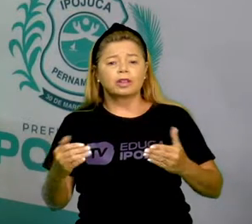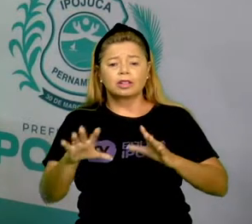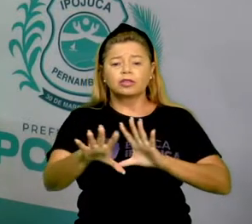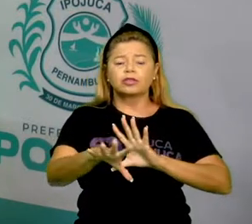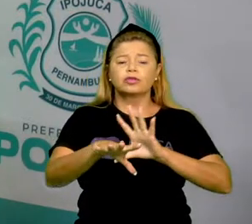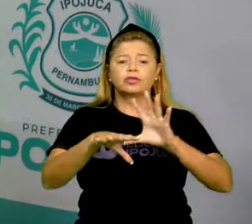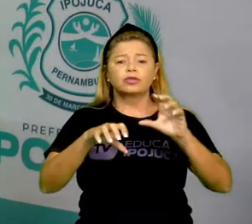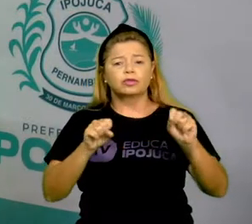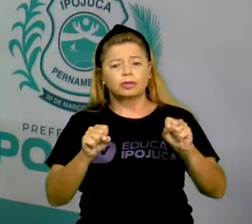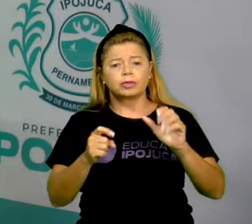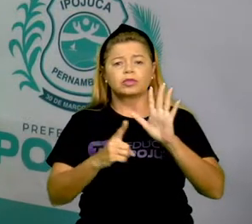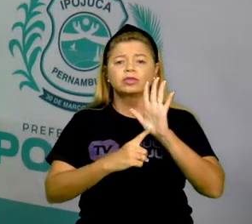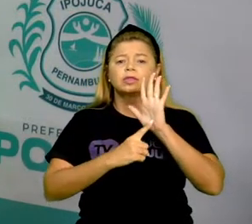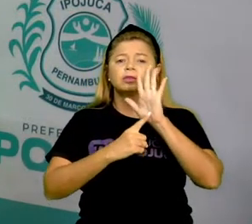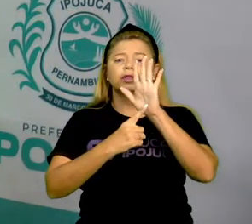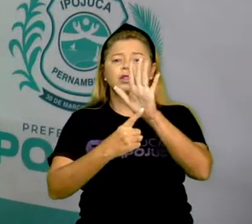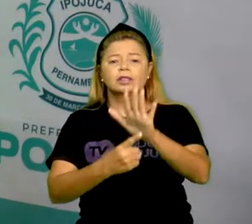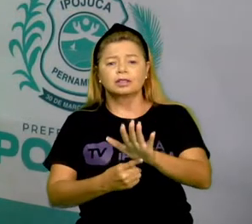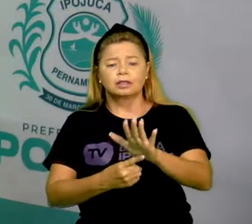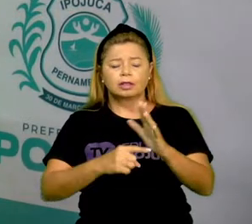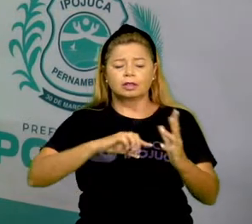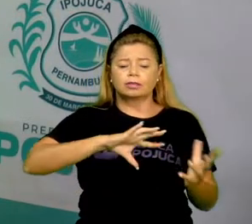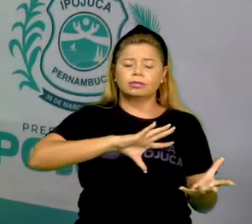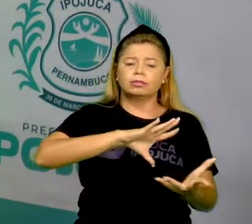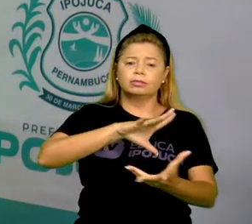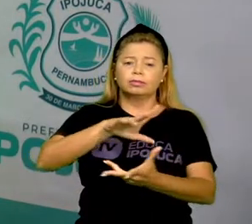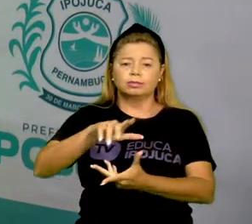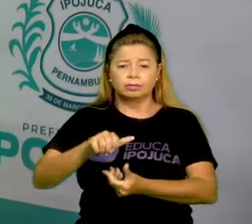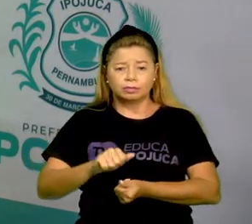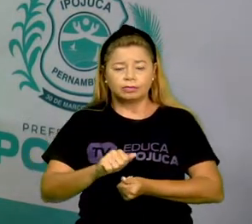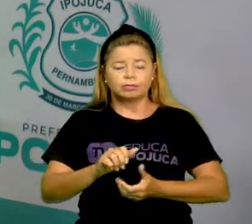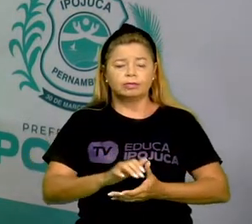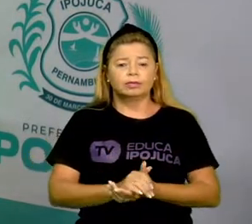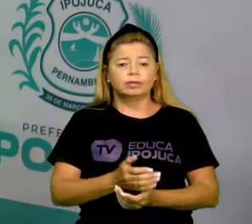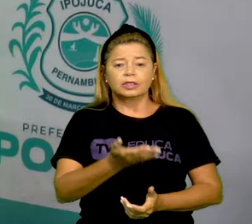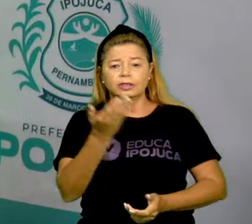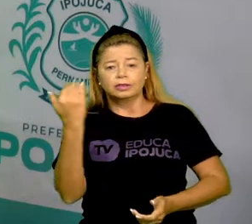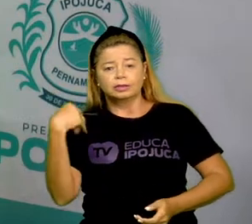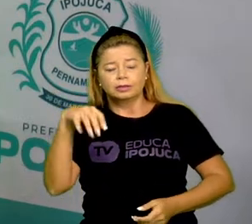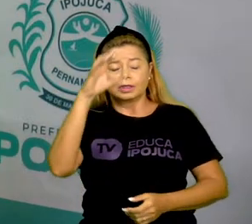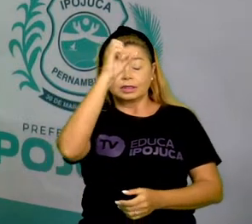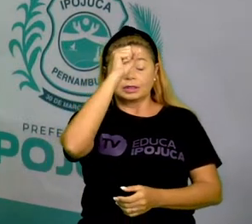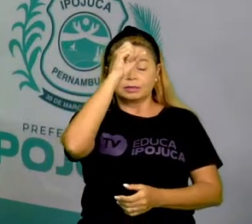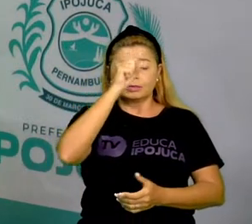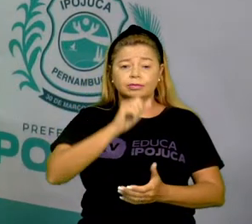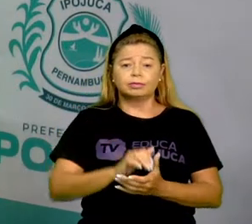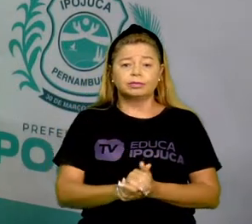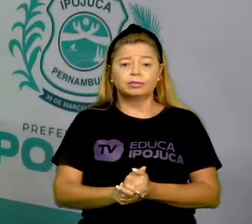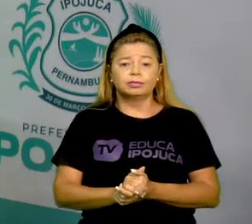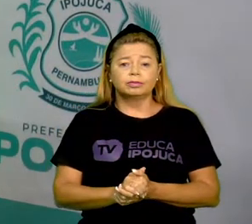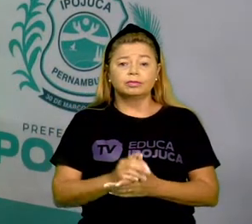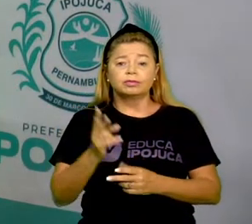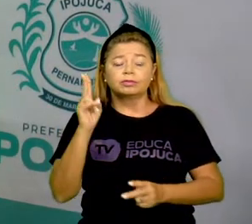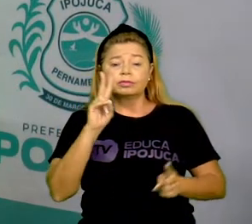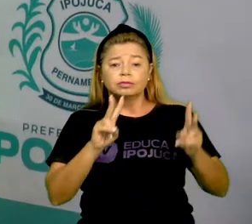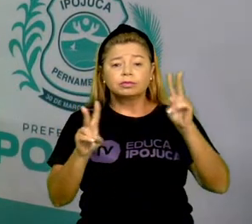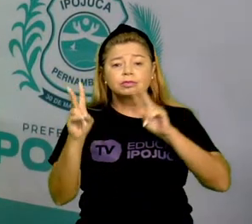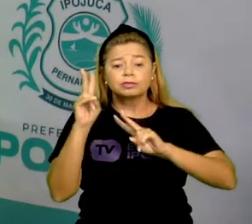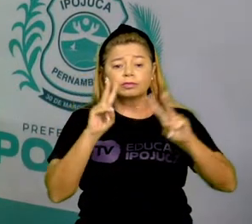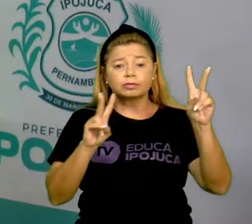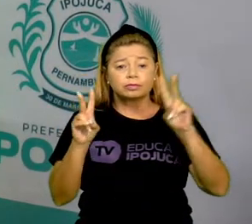Terra? Você sabe quais são as formas? Então, vamos aprender? Nós podemos observar a Terra,